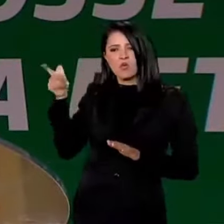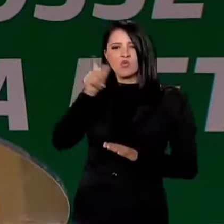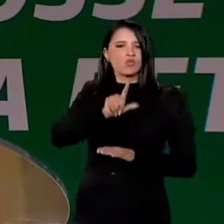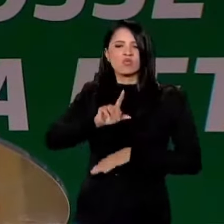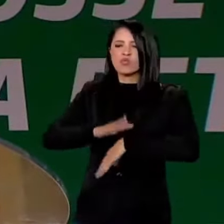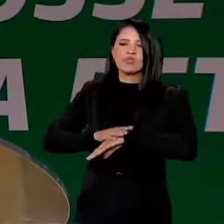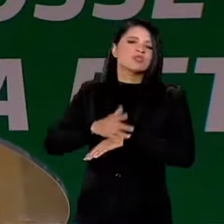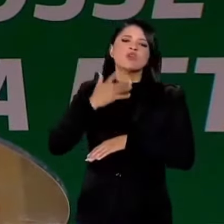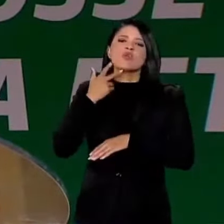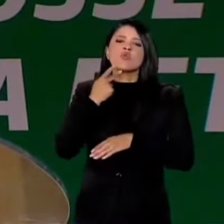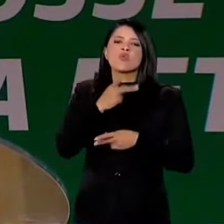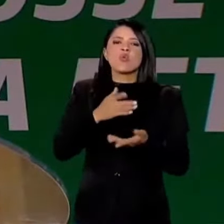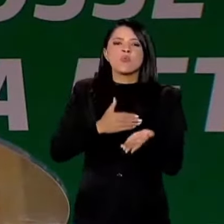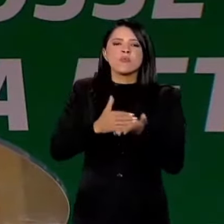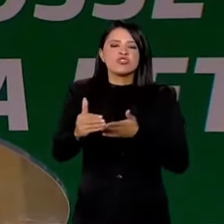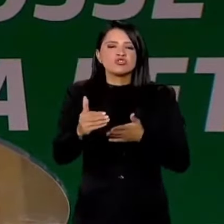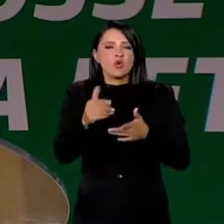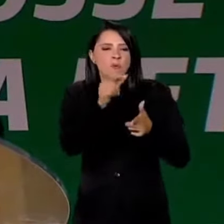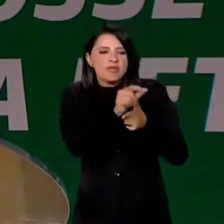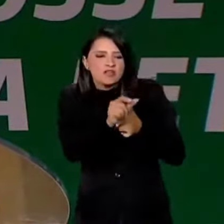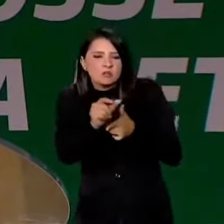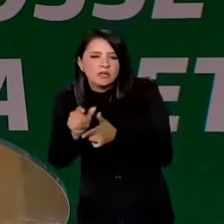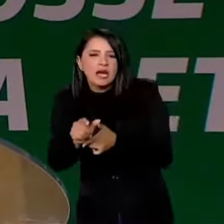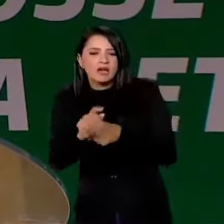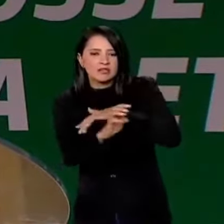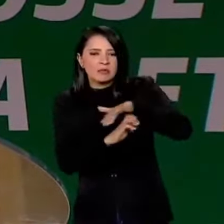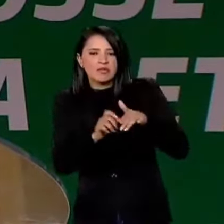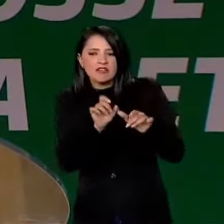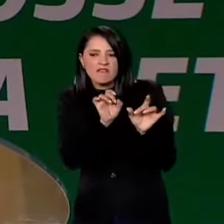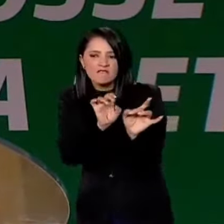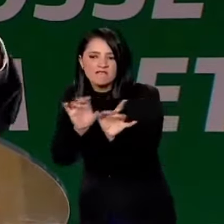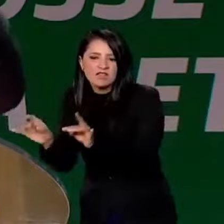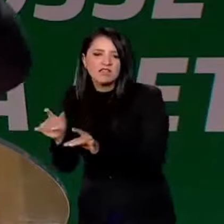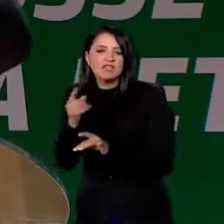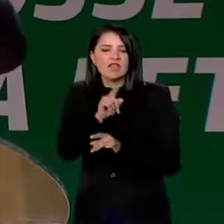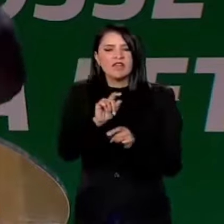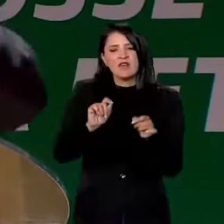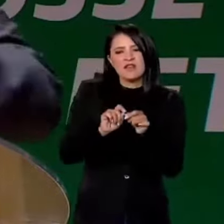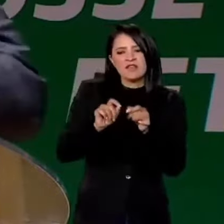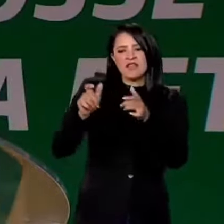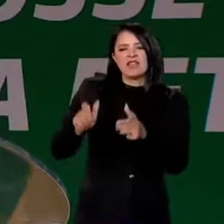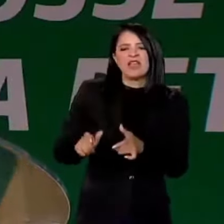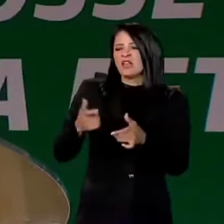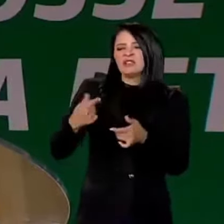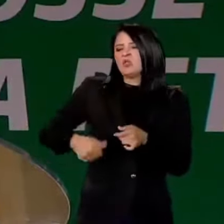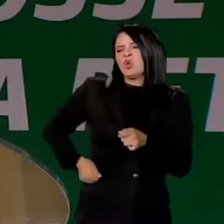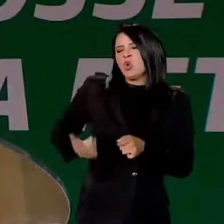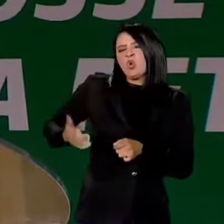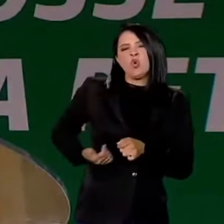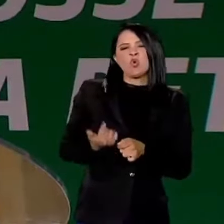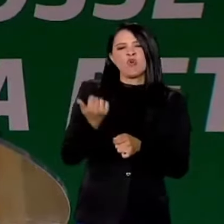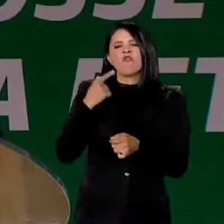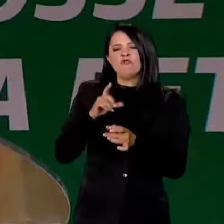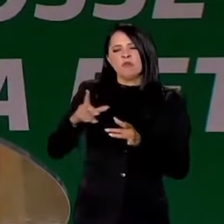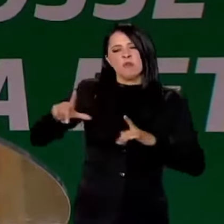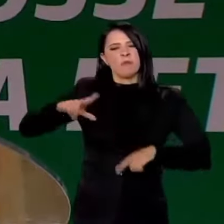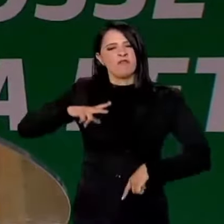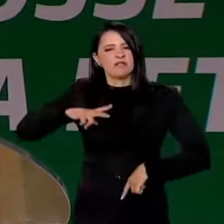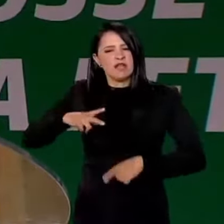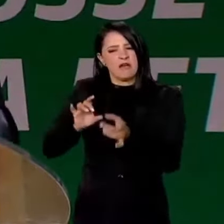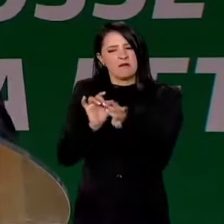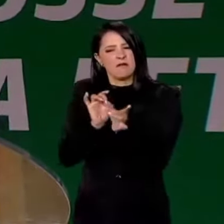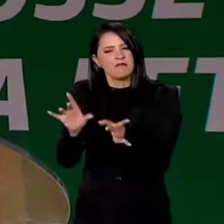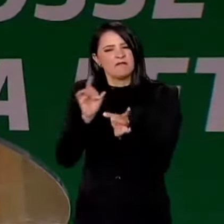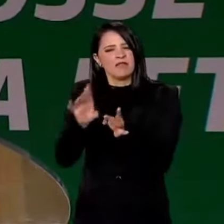conseguiram, eles começaram a vender fatias da Petrobras. Vamos privatizar uma refinaria, porque a refinaria não dá lucro, mas vamos privatizar a refinaria. Vamos